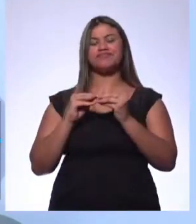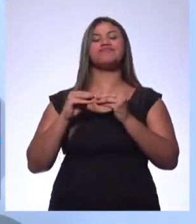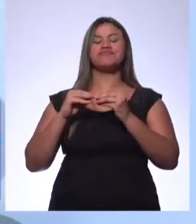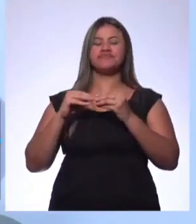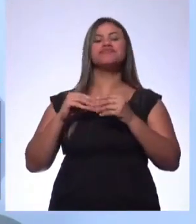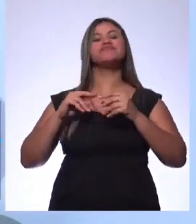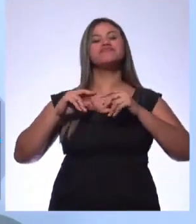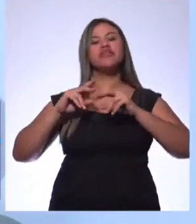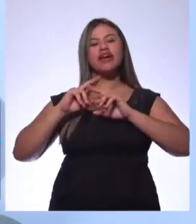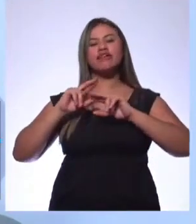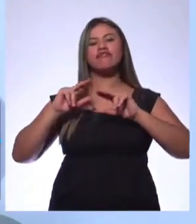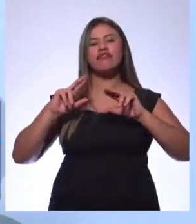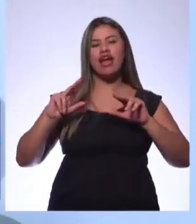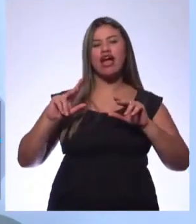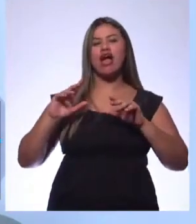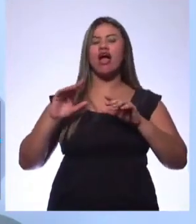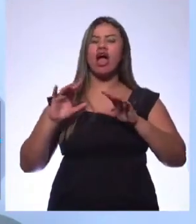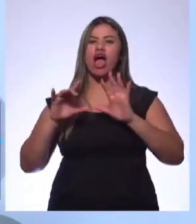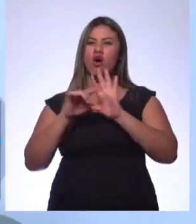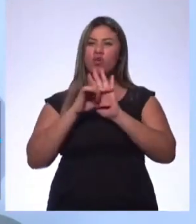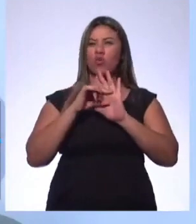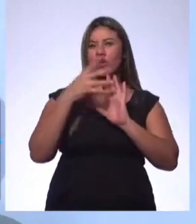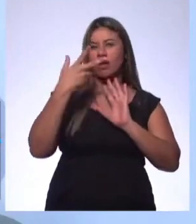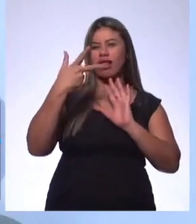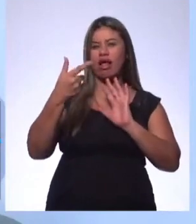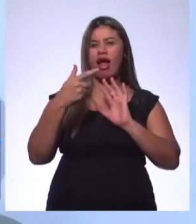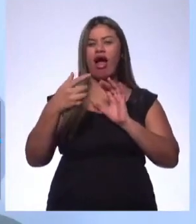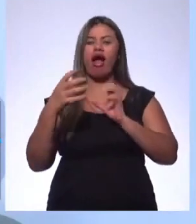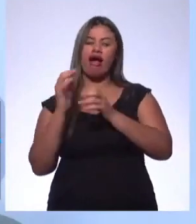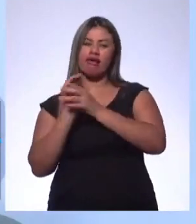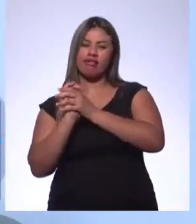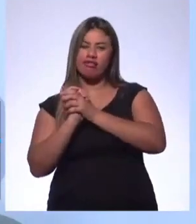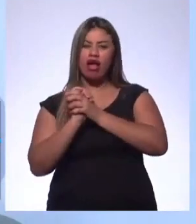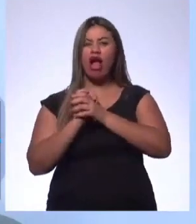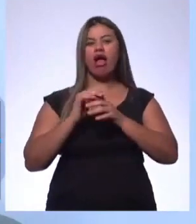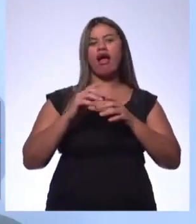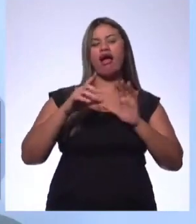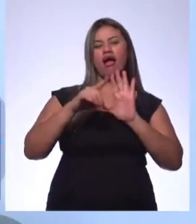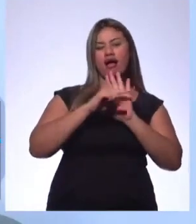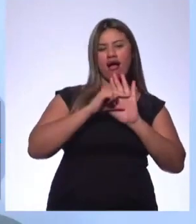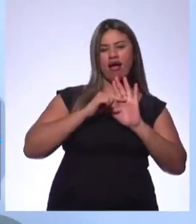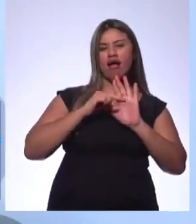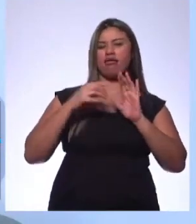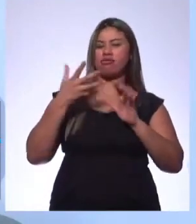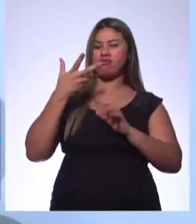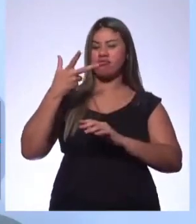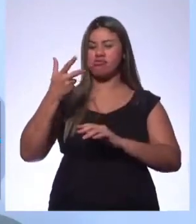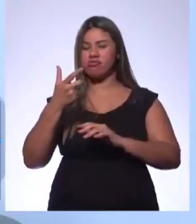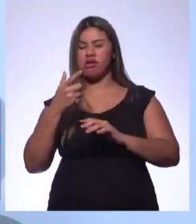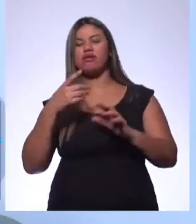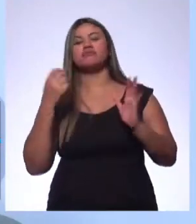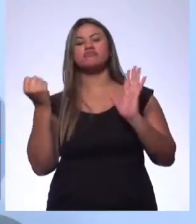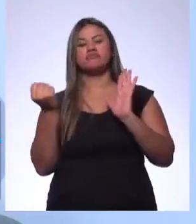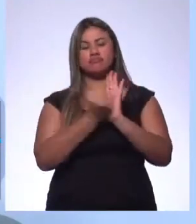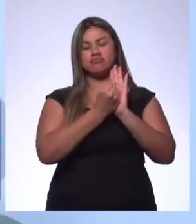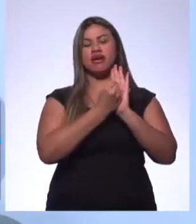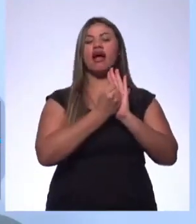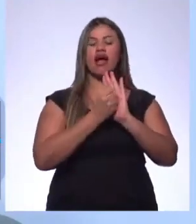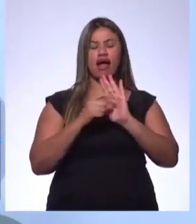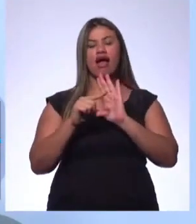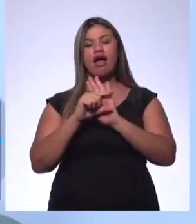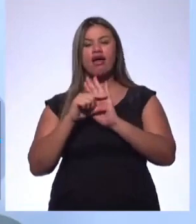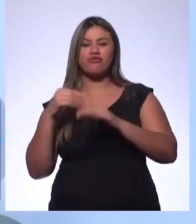atenção e eu dou uma elogiada. Eu coloco outro trecho que chama a atenção e dou outro elogiado. É o desenvolvimento, né? Agora marcando aí trechos